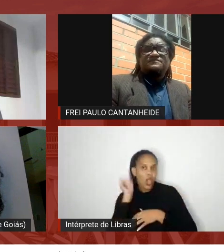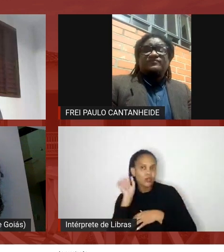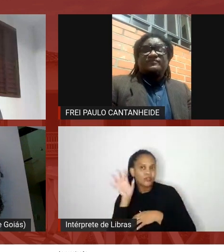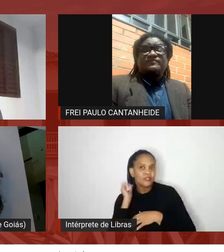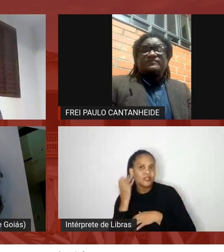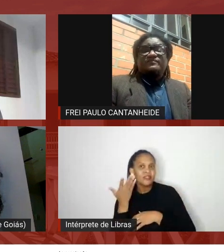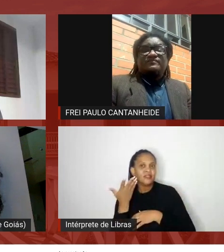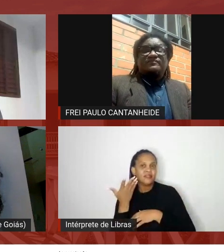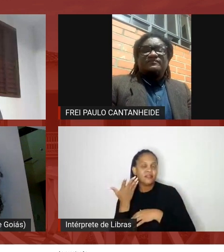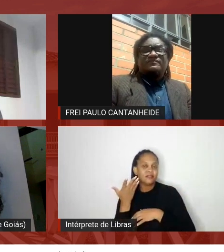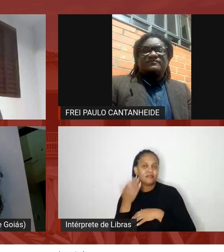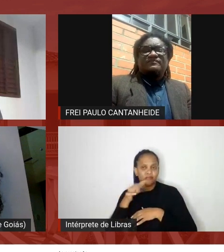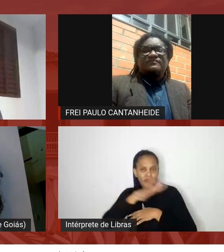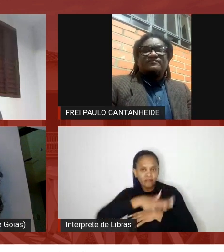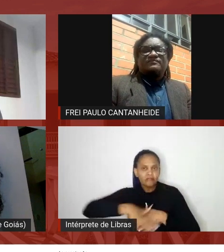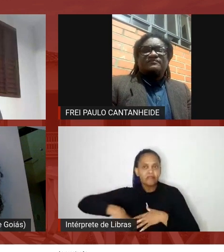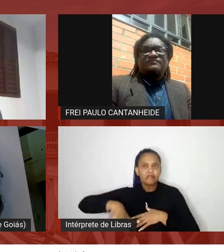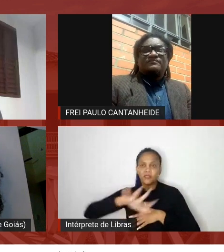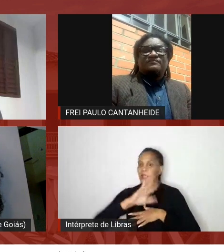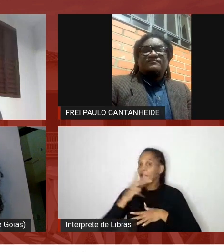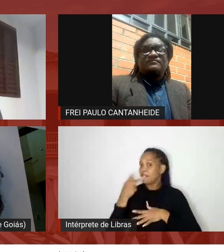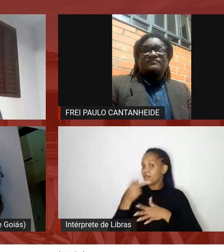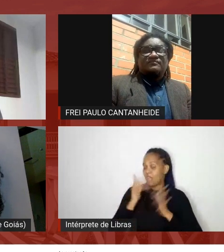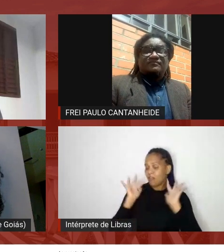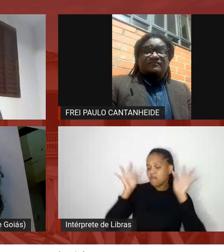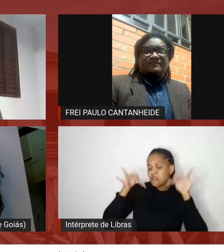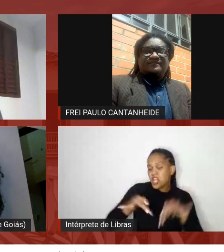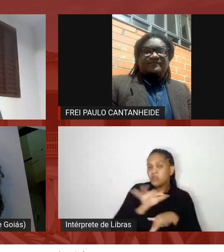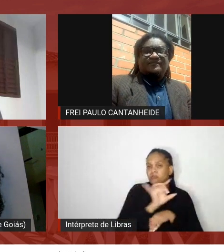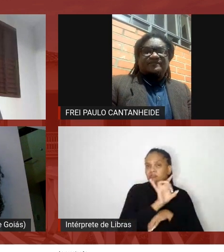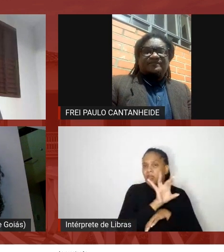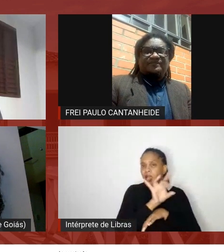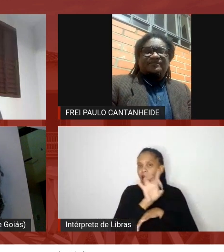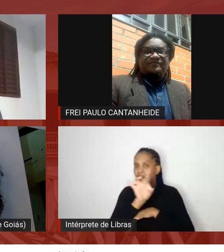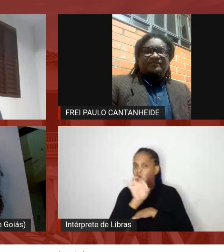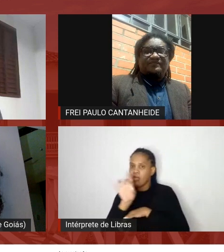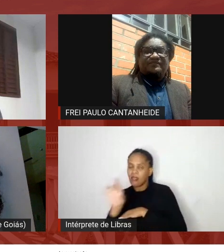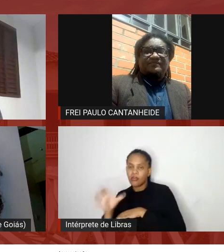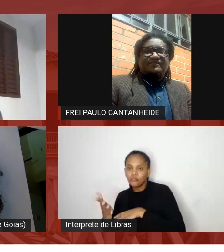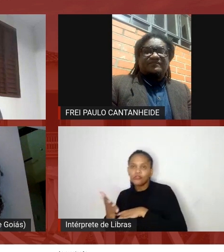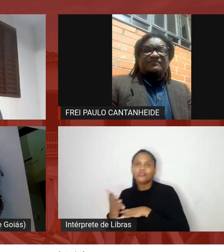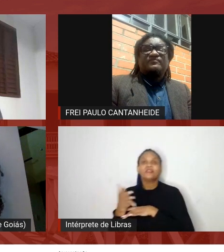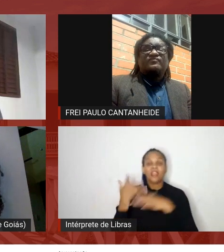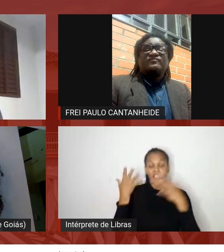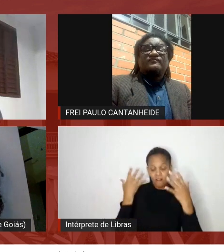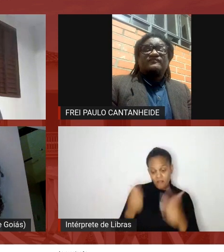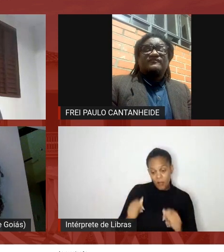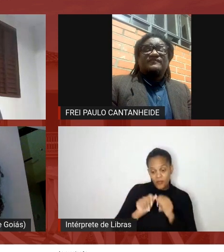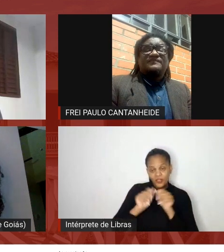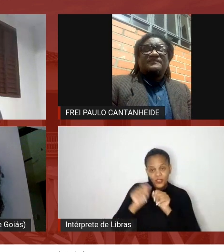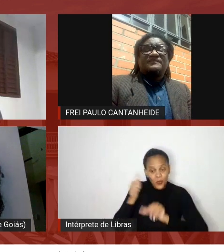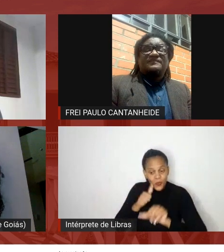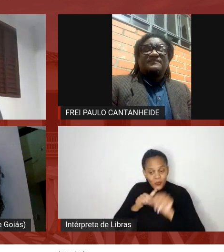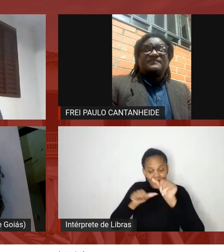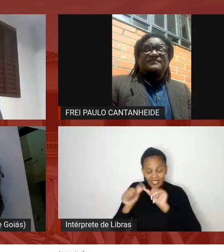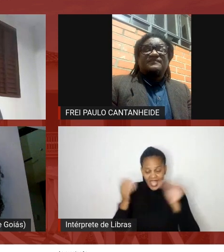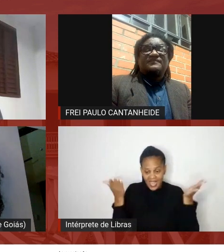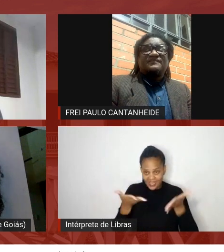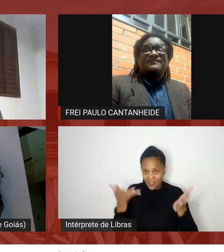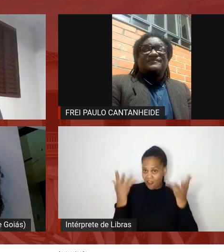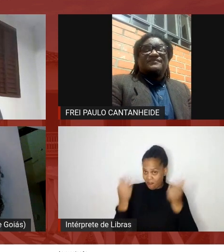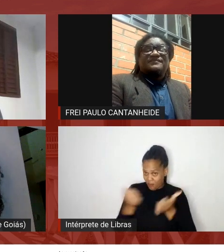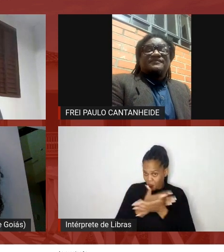num espaço de fala final de cada um e para se despedir vamos fazer o caminho inverso agora e começar com quem acabou